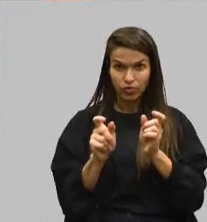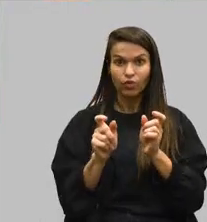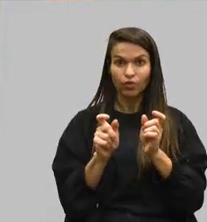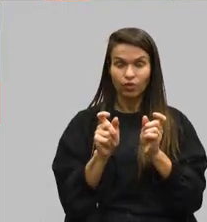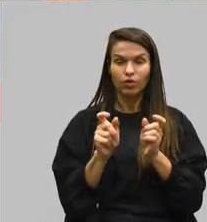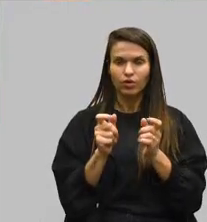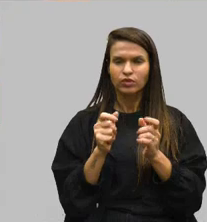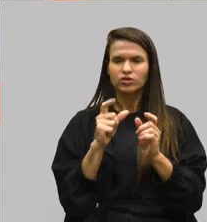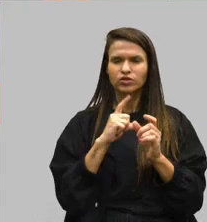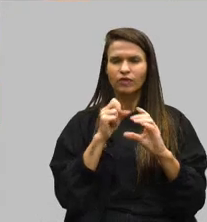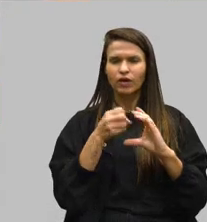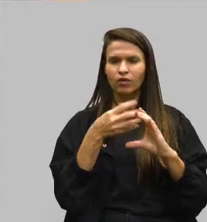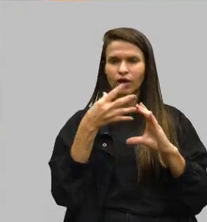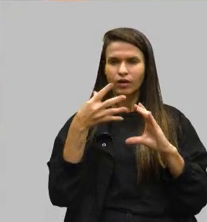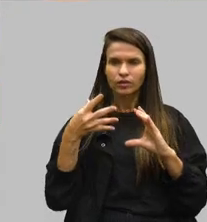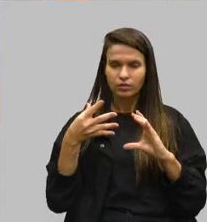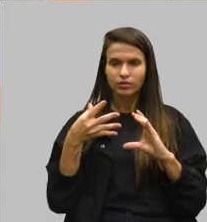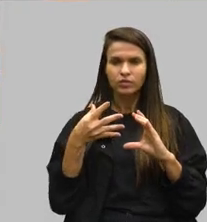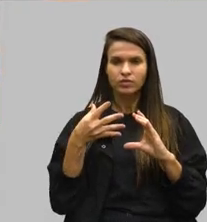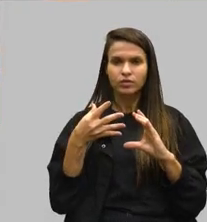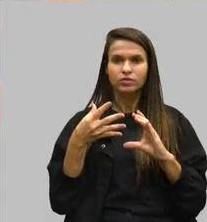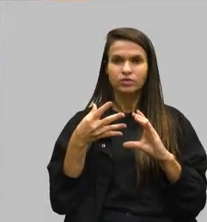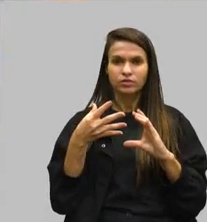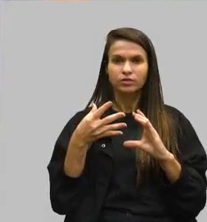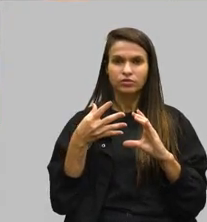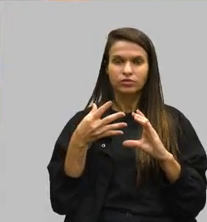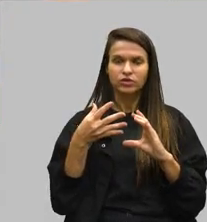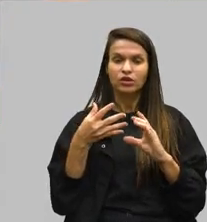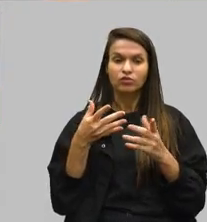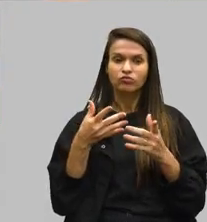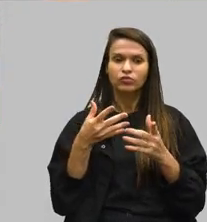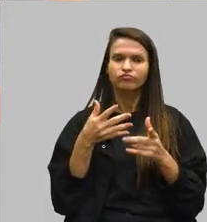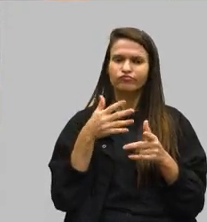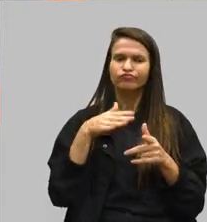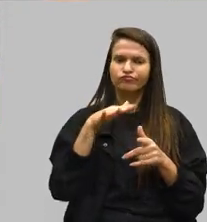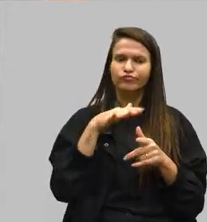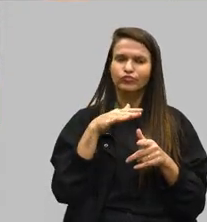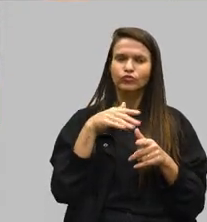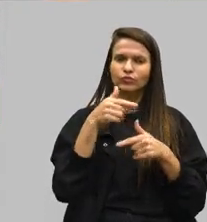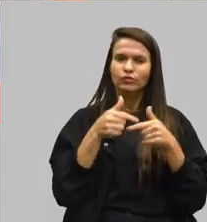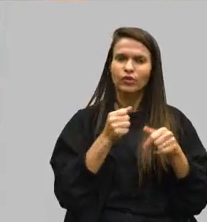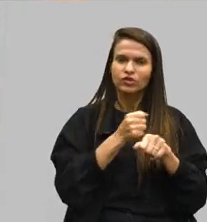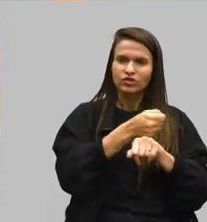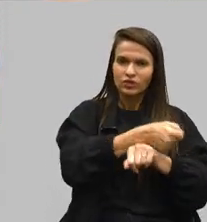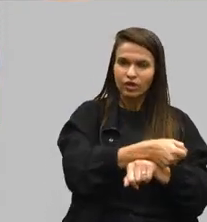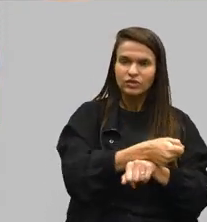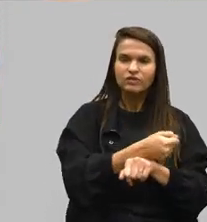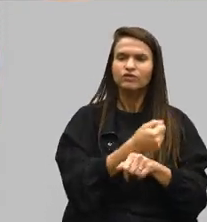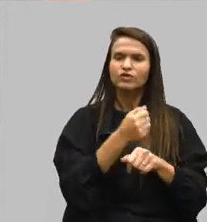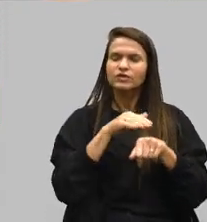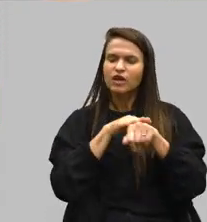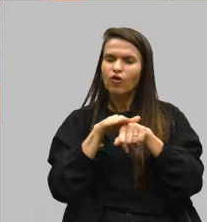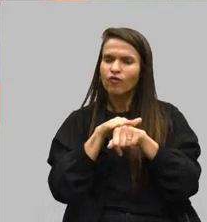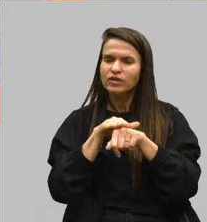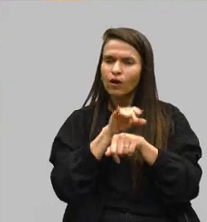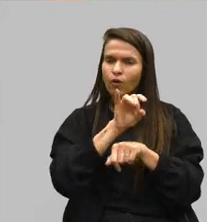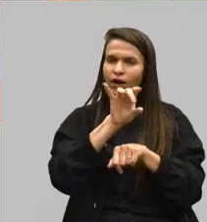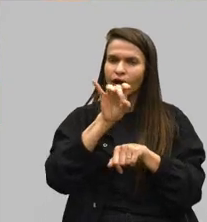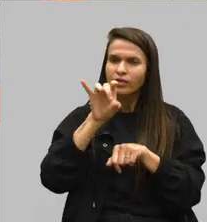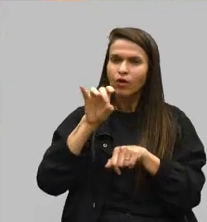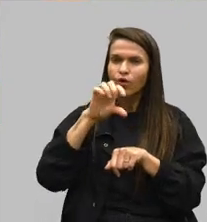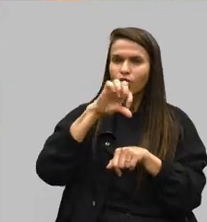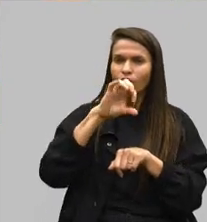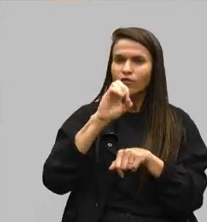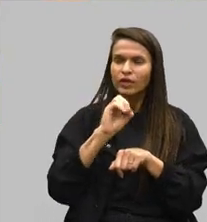caracterizado como, estavam como trabalho escravo, se você conversar com cada um, provavelmente 90% vai falar assim, eu estava